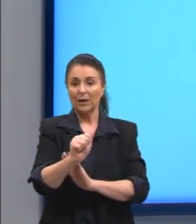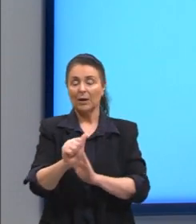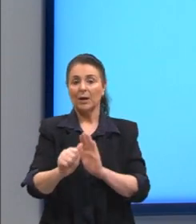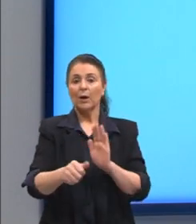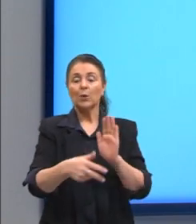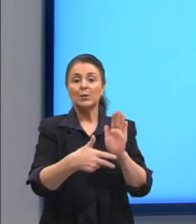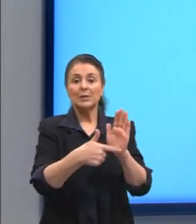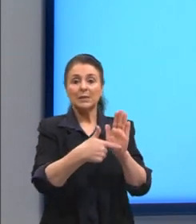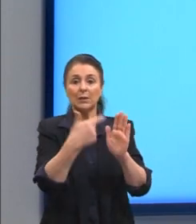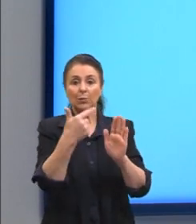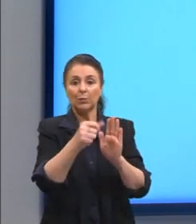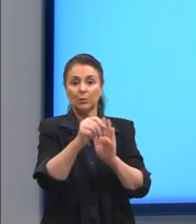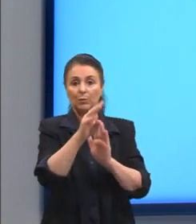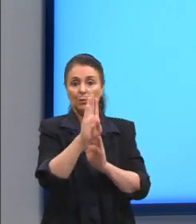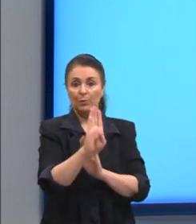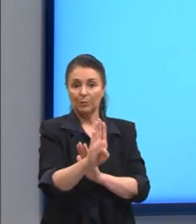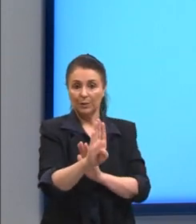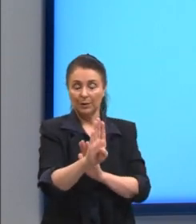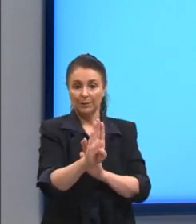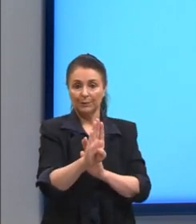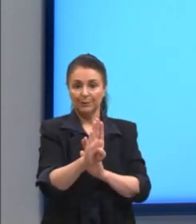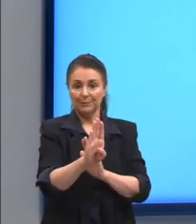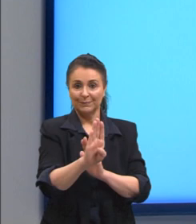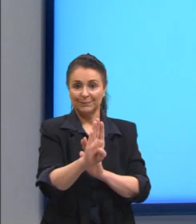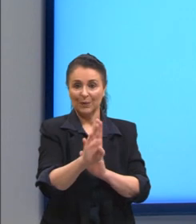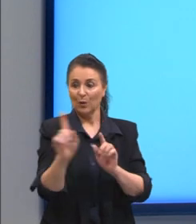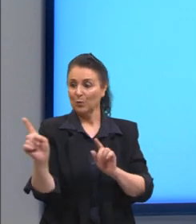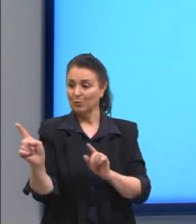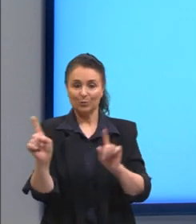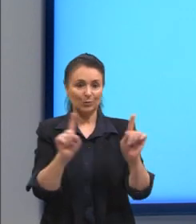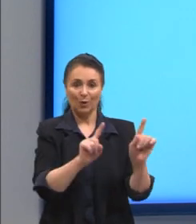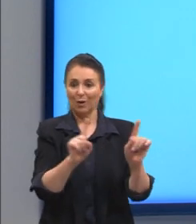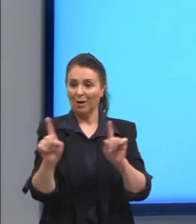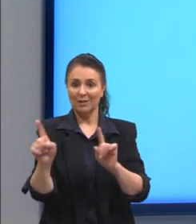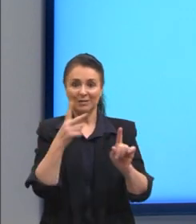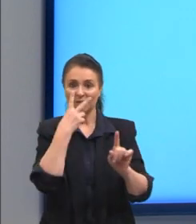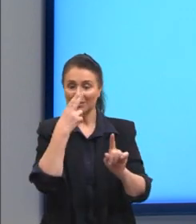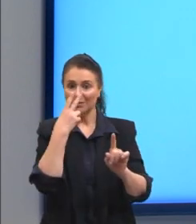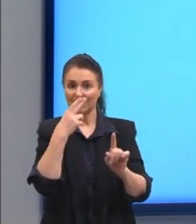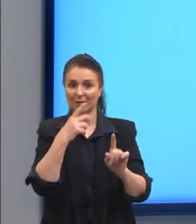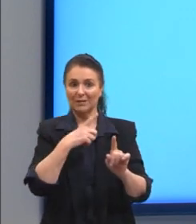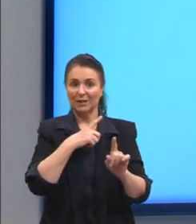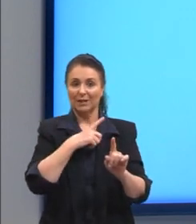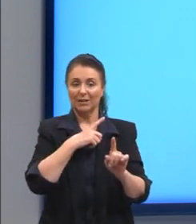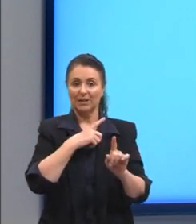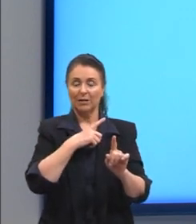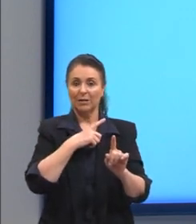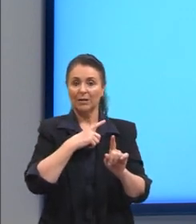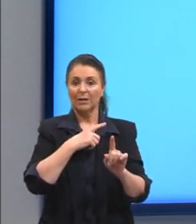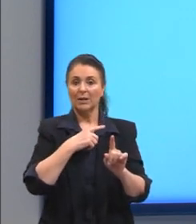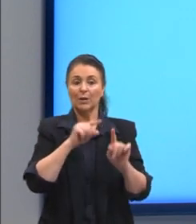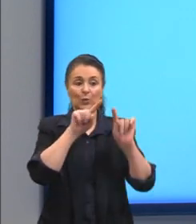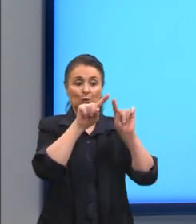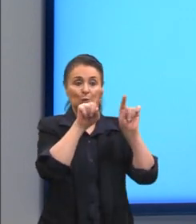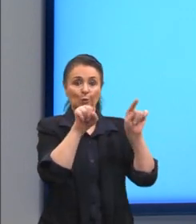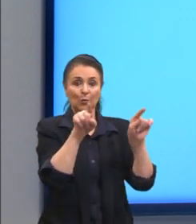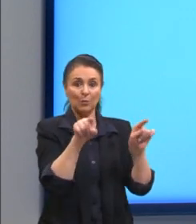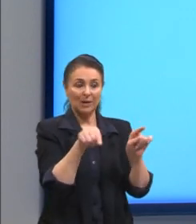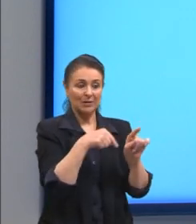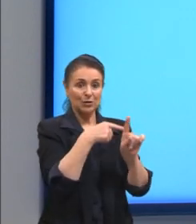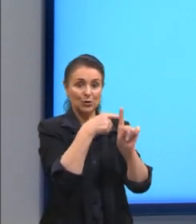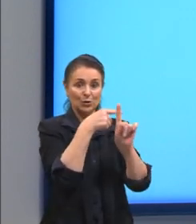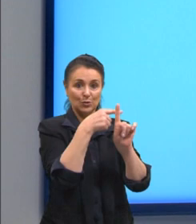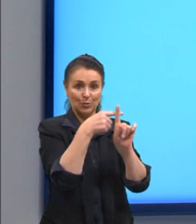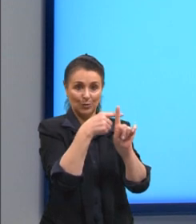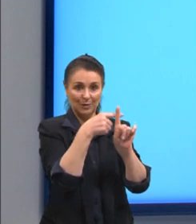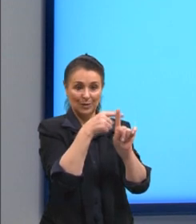termo é o b e no segundo parênteses o segundo termo também é b mas aqui nós temos então em um dos parênteses a soma